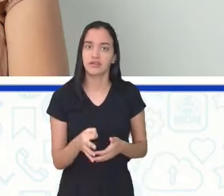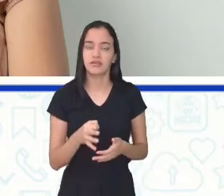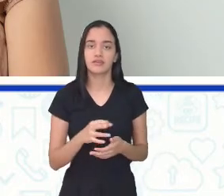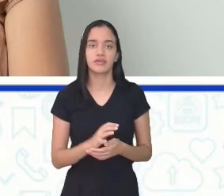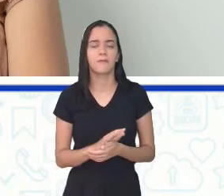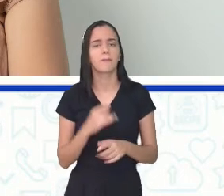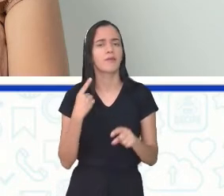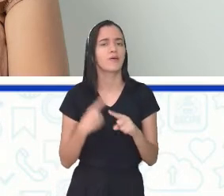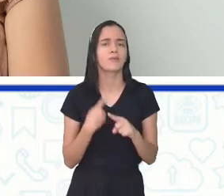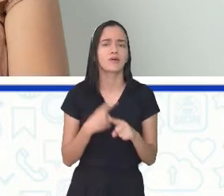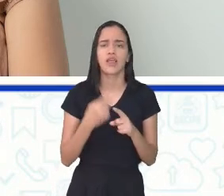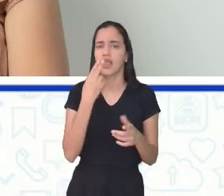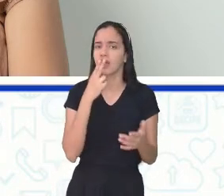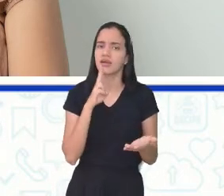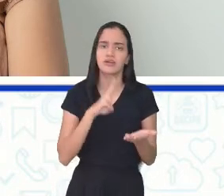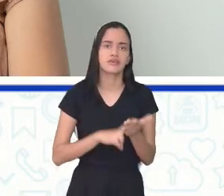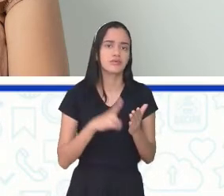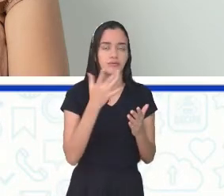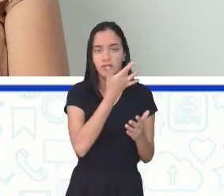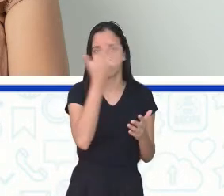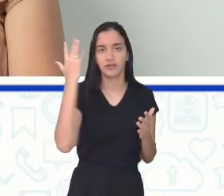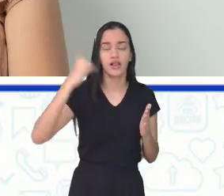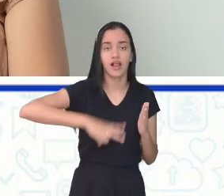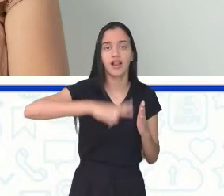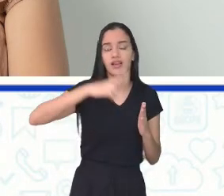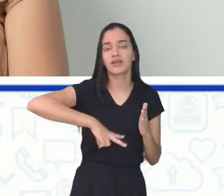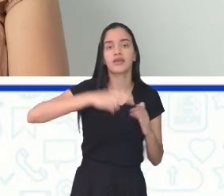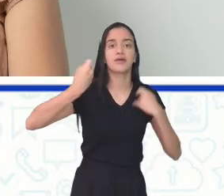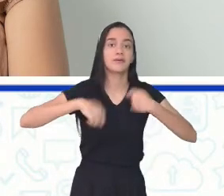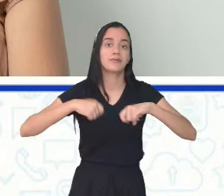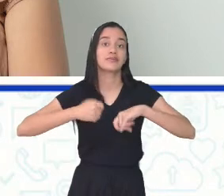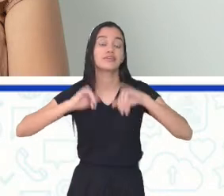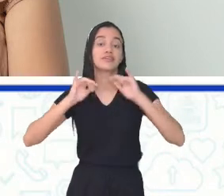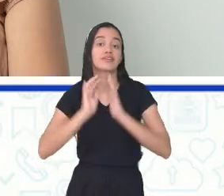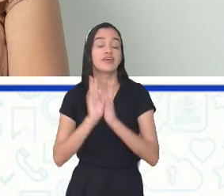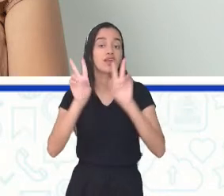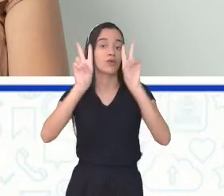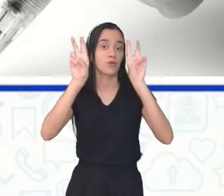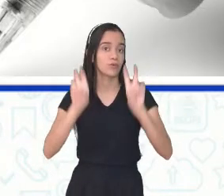Por que a carta do leitor é preciso mencionar o título